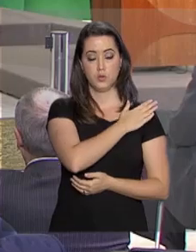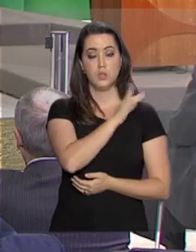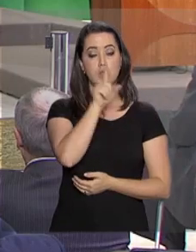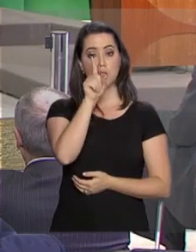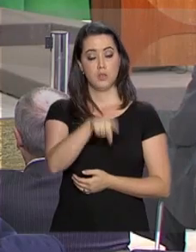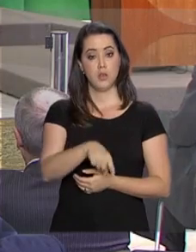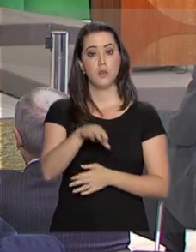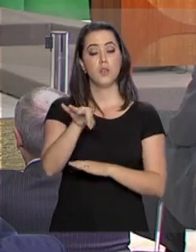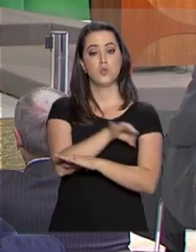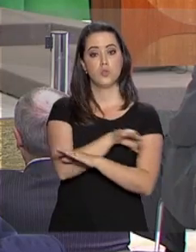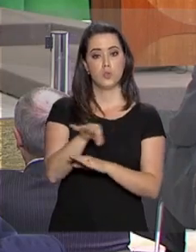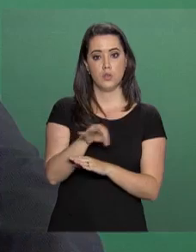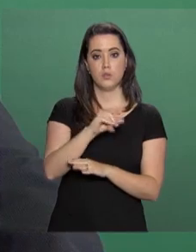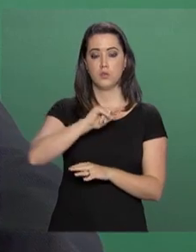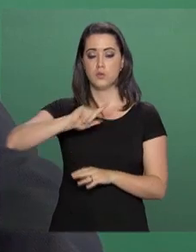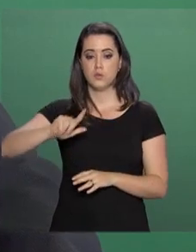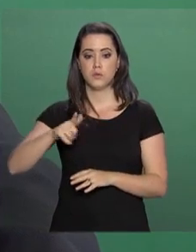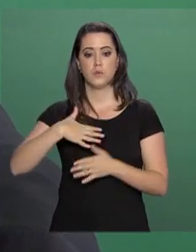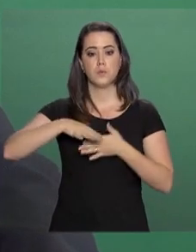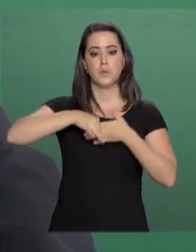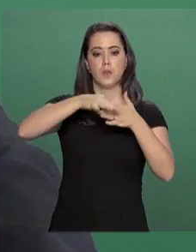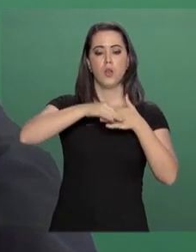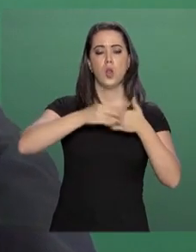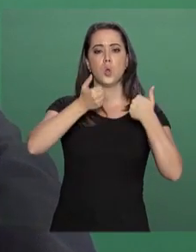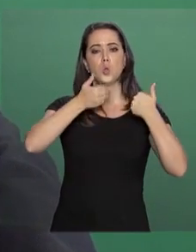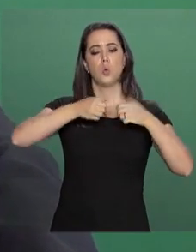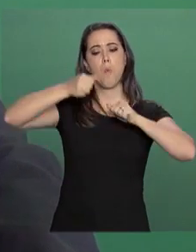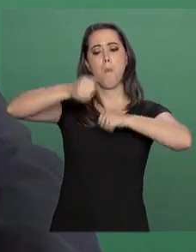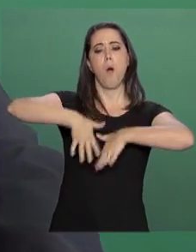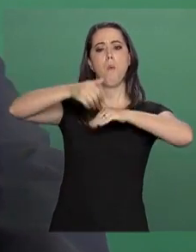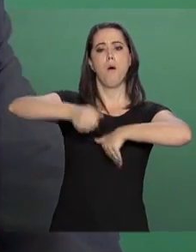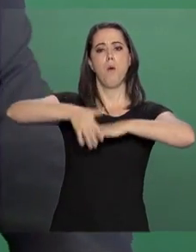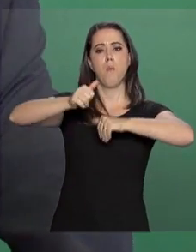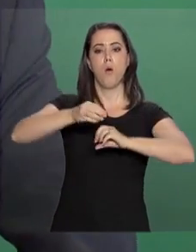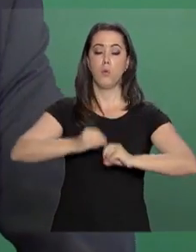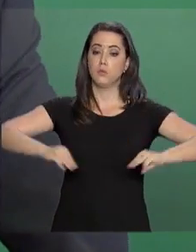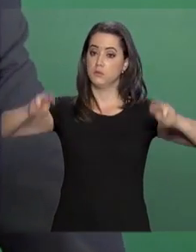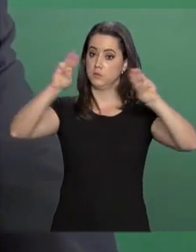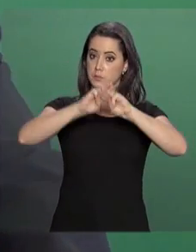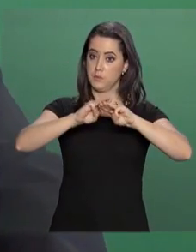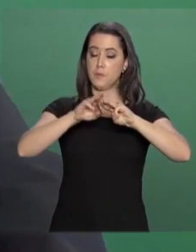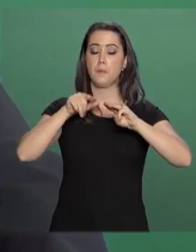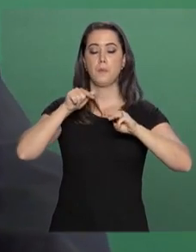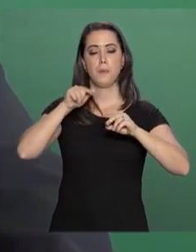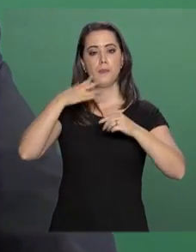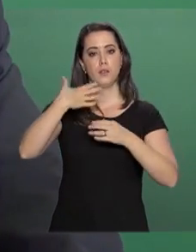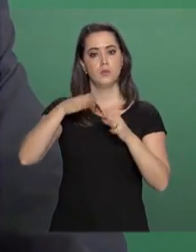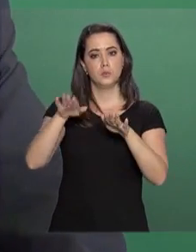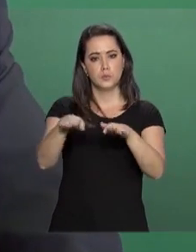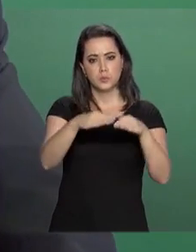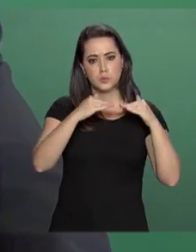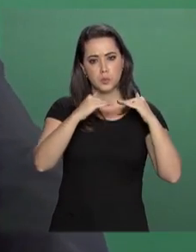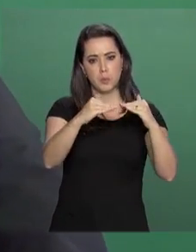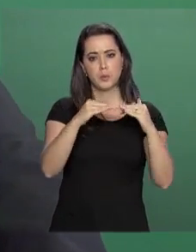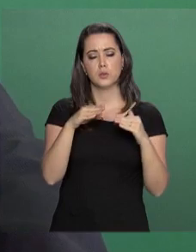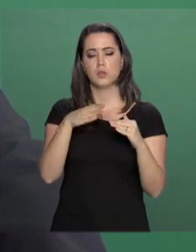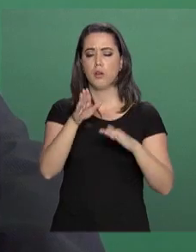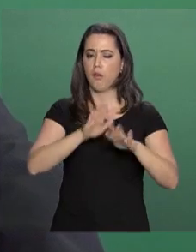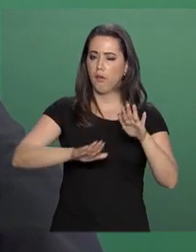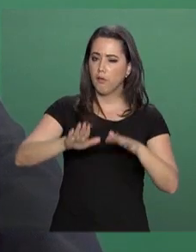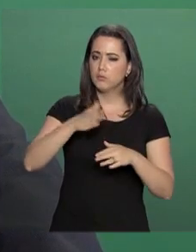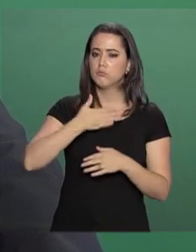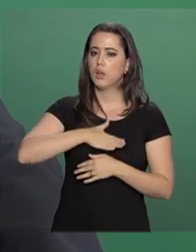é engenheiro civil. Comandou as tropas da ONU na missão das Nações Unidas para a estabilização do Haiti.